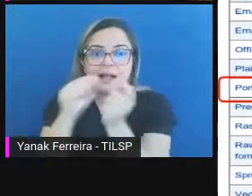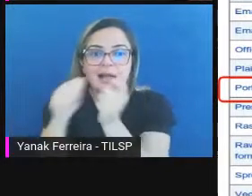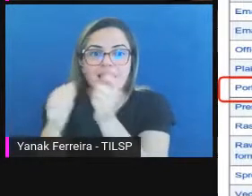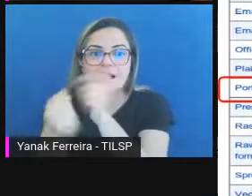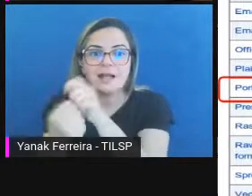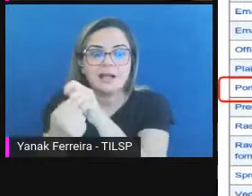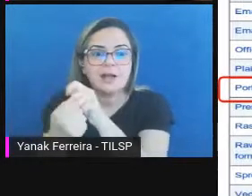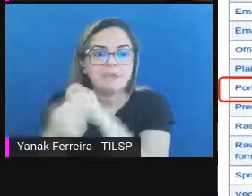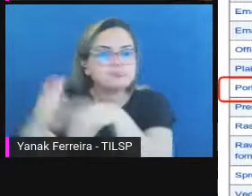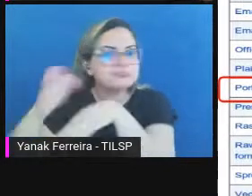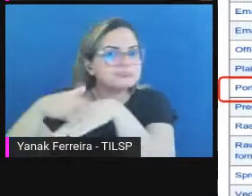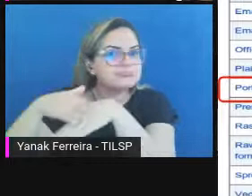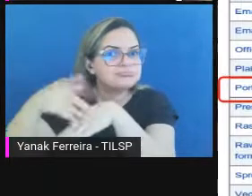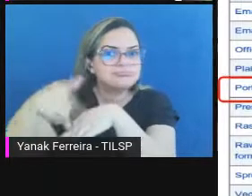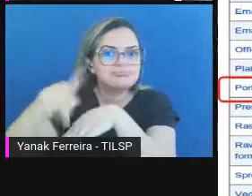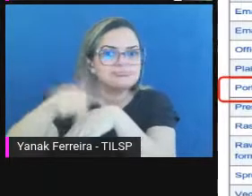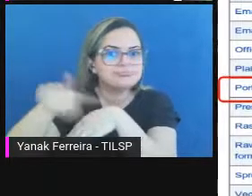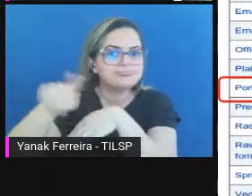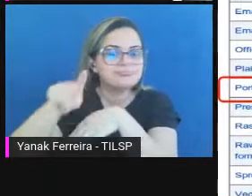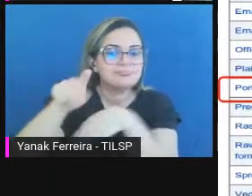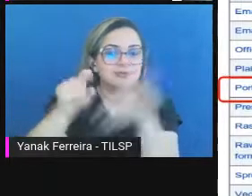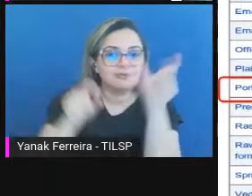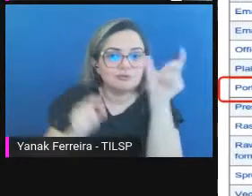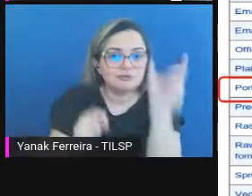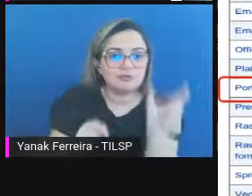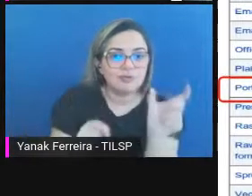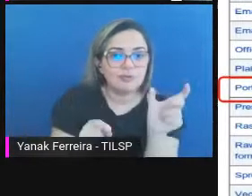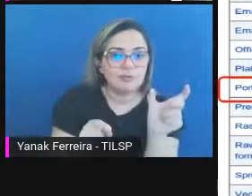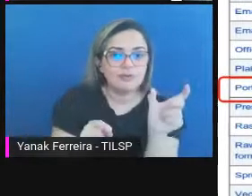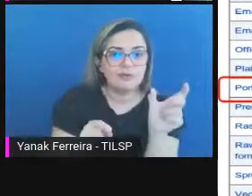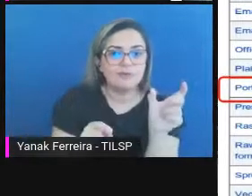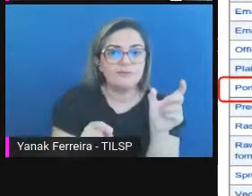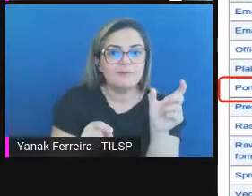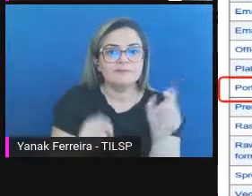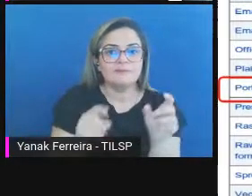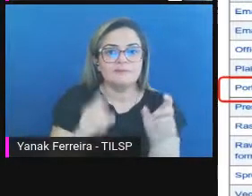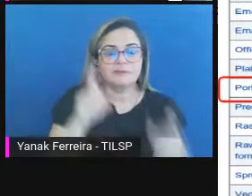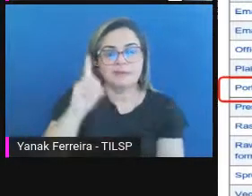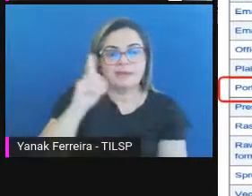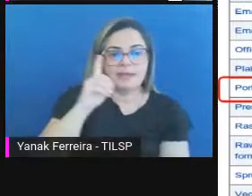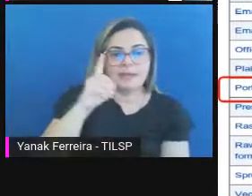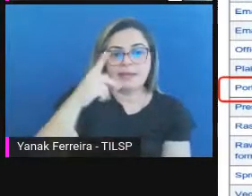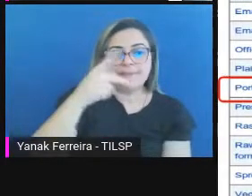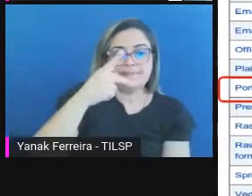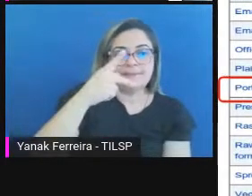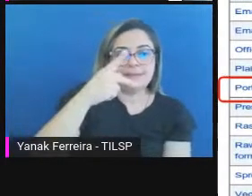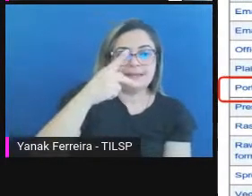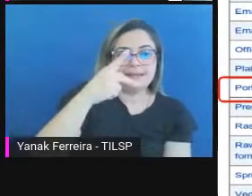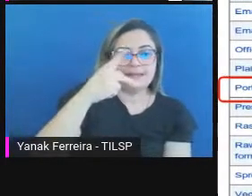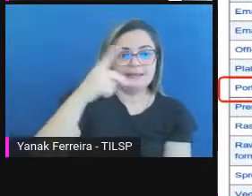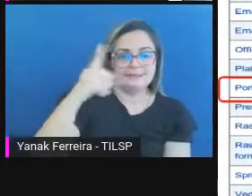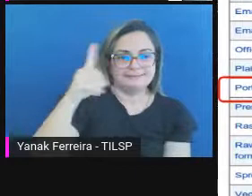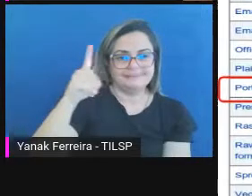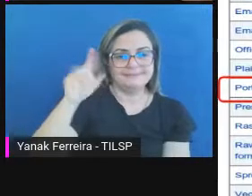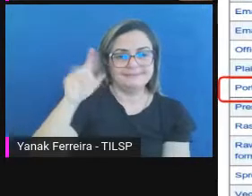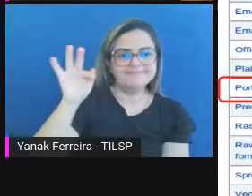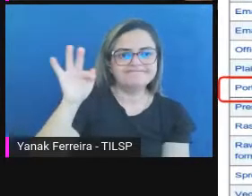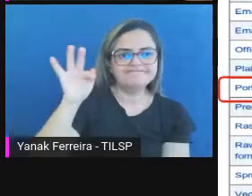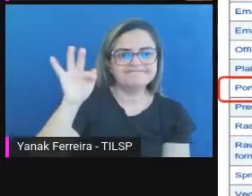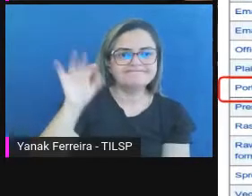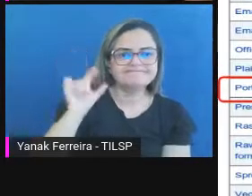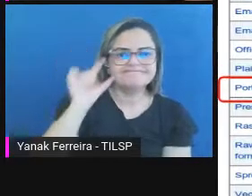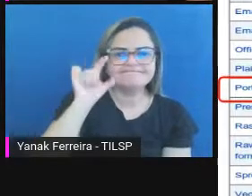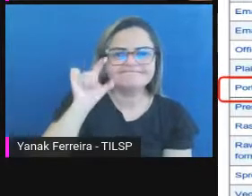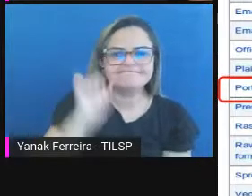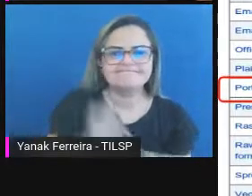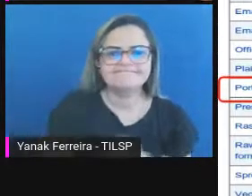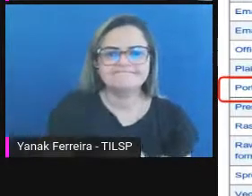o documento em PDF, o primeiro destaque, está aí, o original, e aí eu digo ali, eu dou um destaque para o pacote A